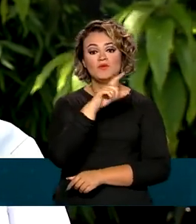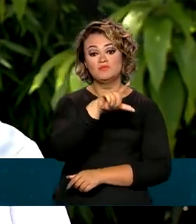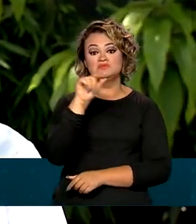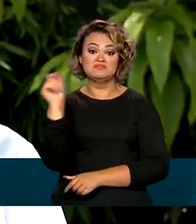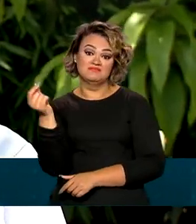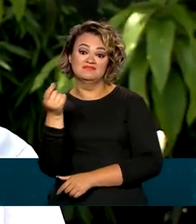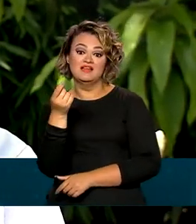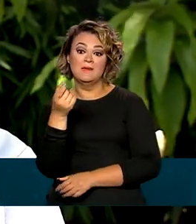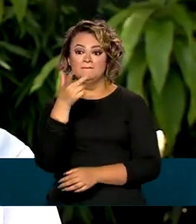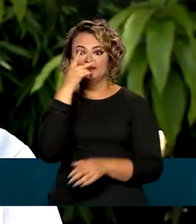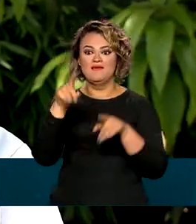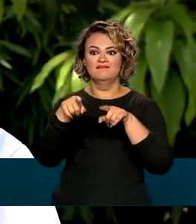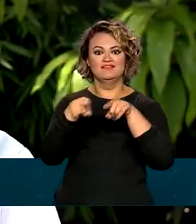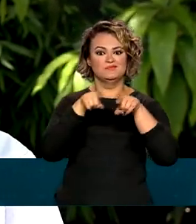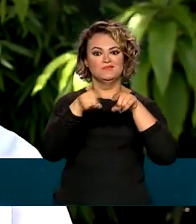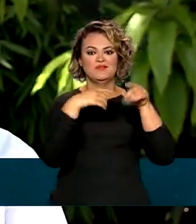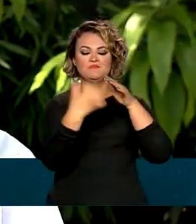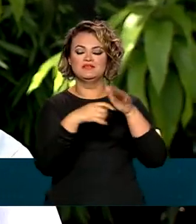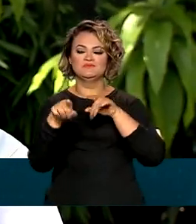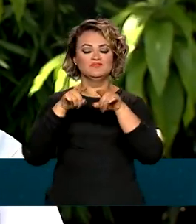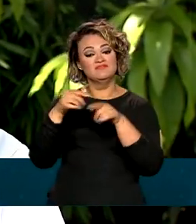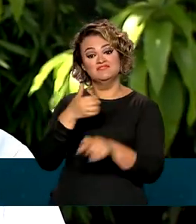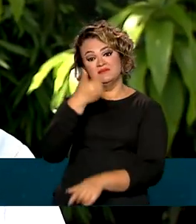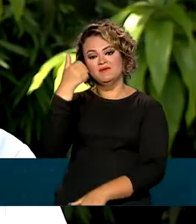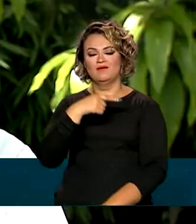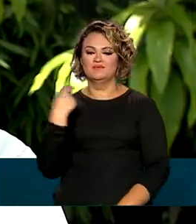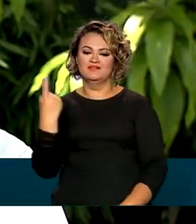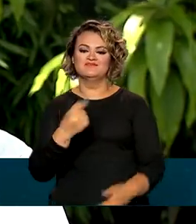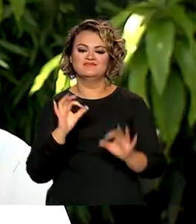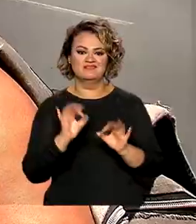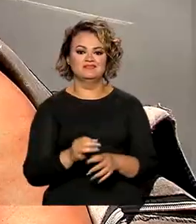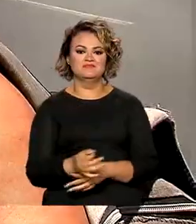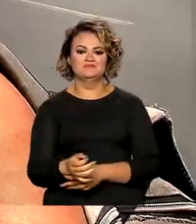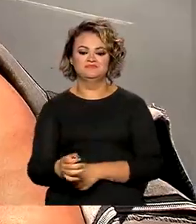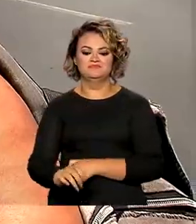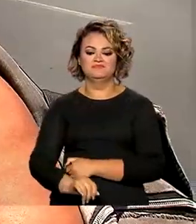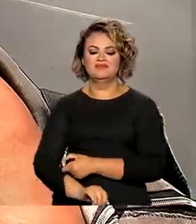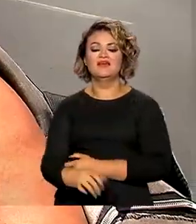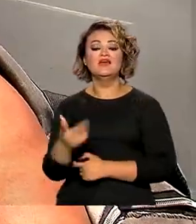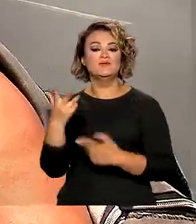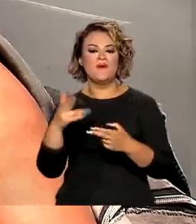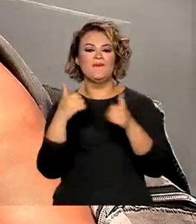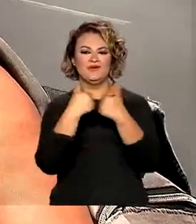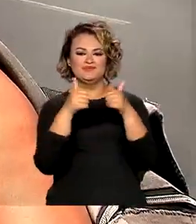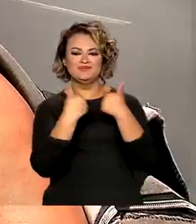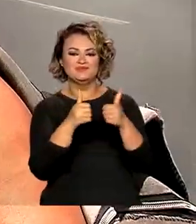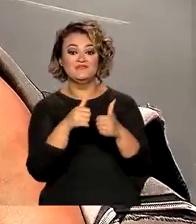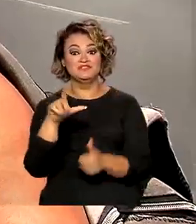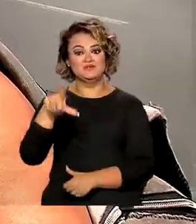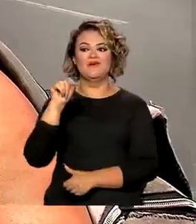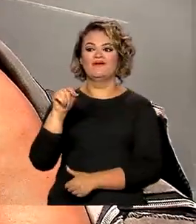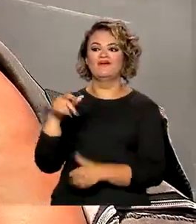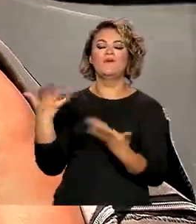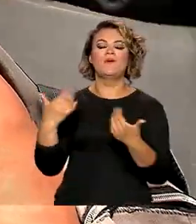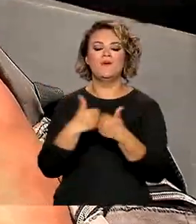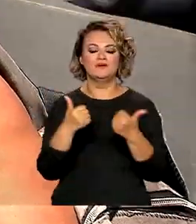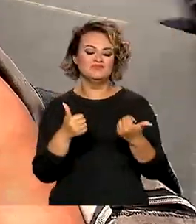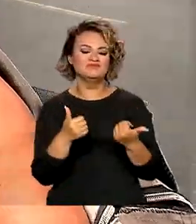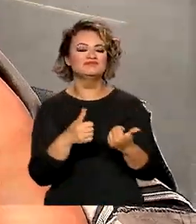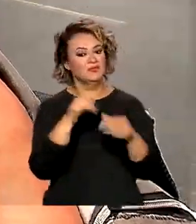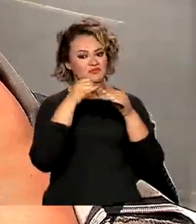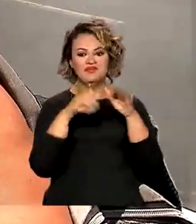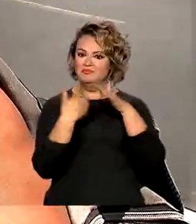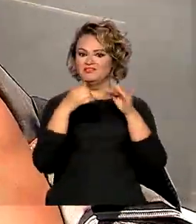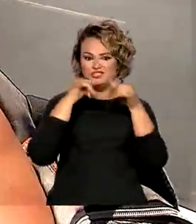vai haver essa disputa de mercado também, né? Então vai melhorar para o consumidor, com certeza. É que nem ônibus. Ônibus você tem escolha para pegar. E está a mesma